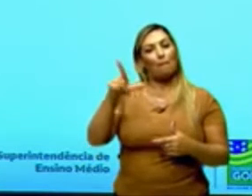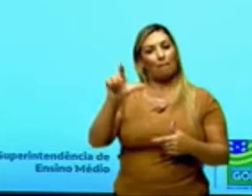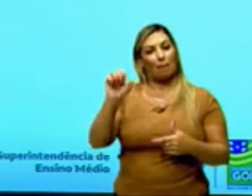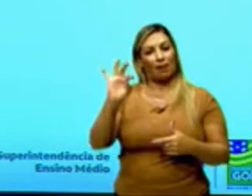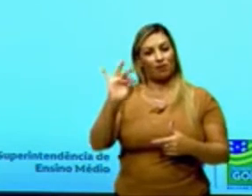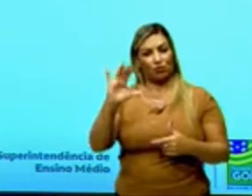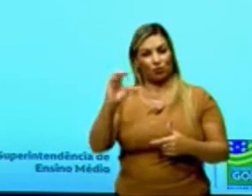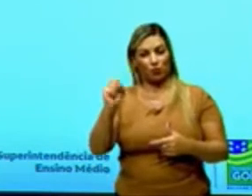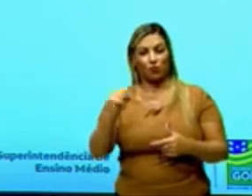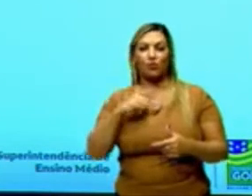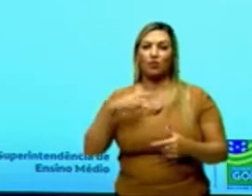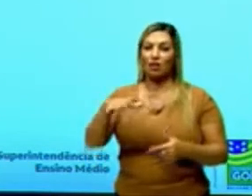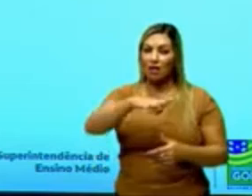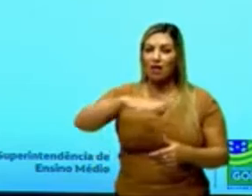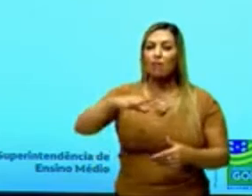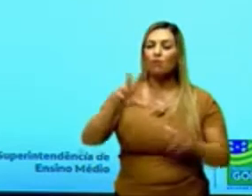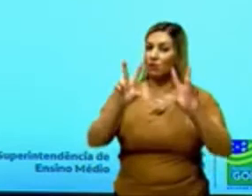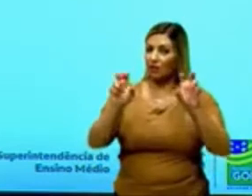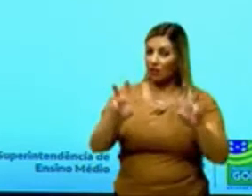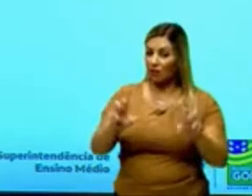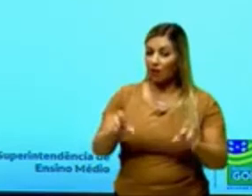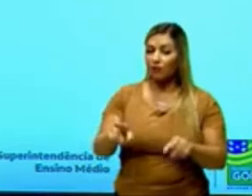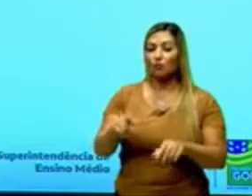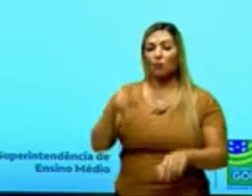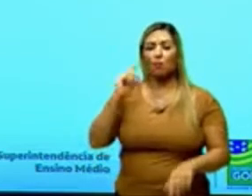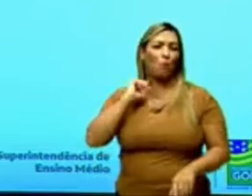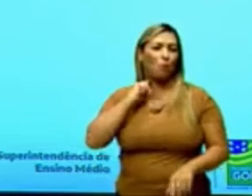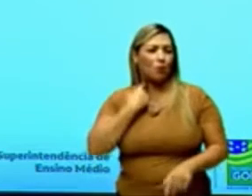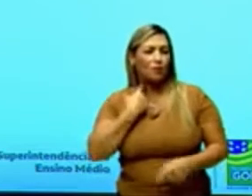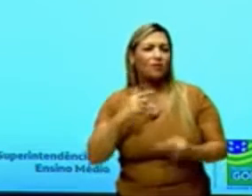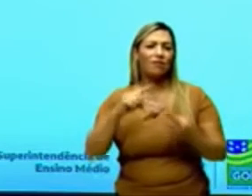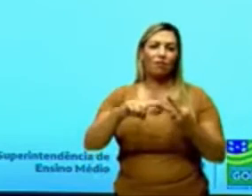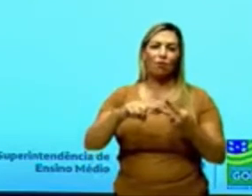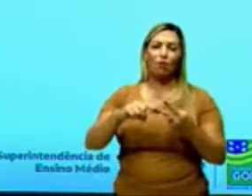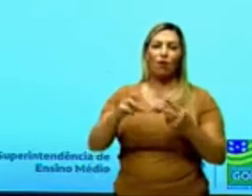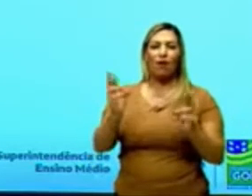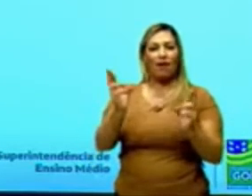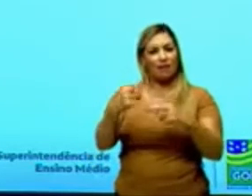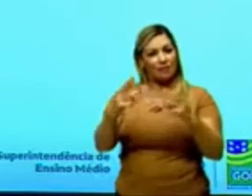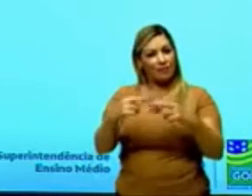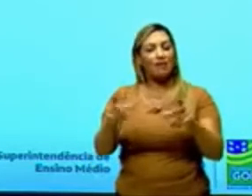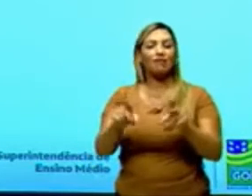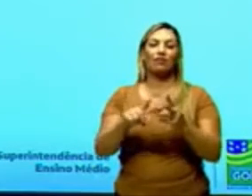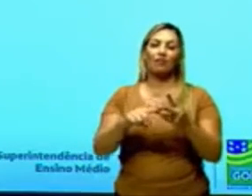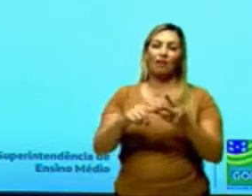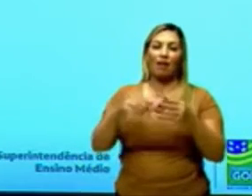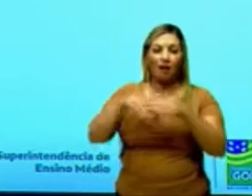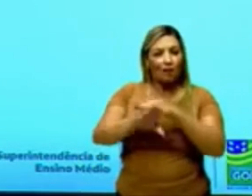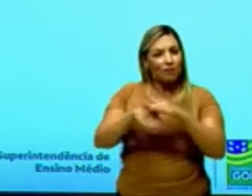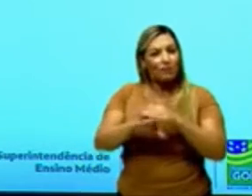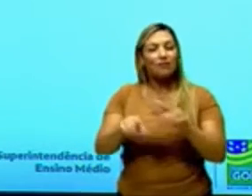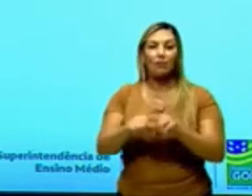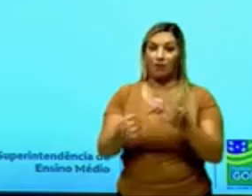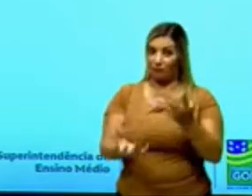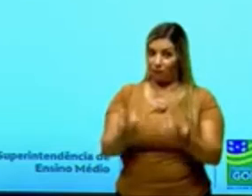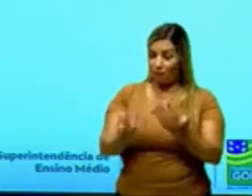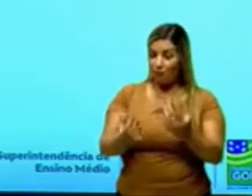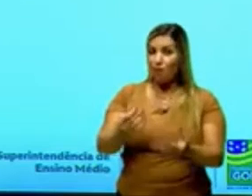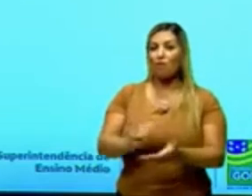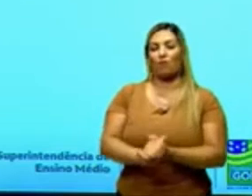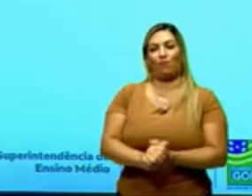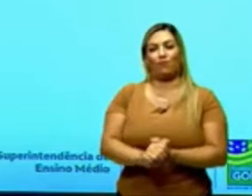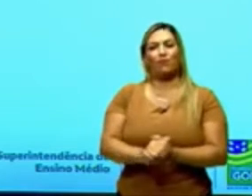temáticos, tais como poluição, reciclagem, armazenamento e incineração. Então daí a gente